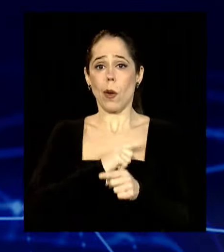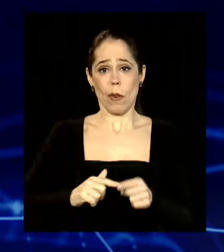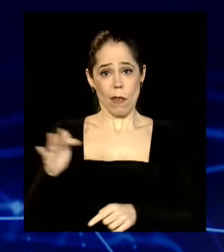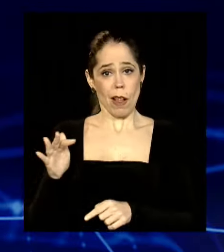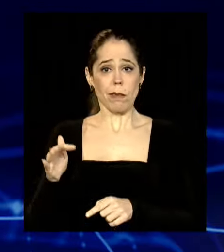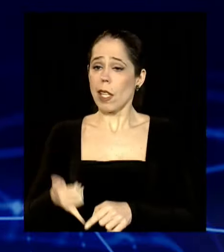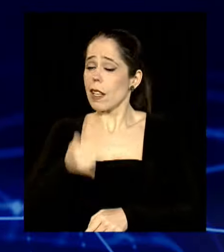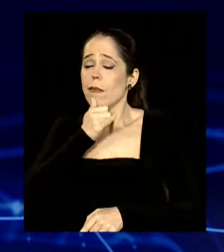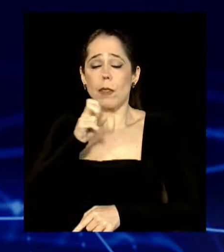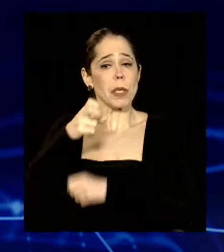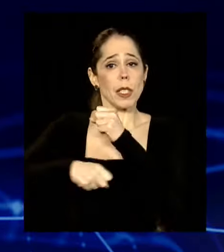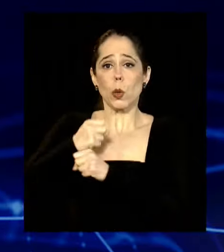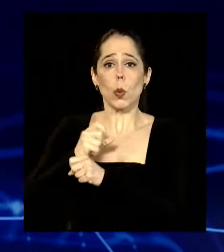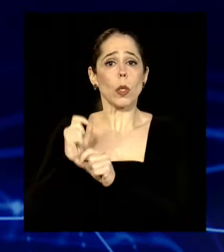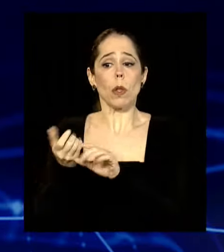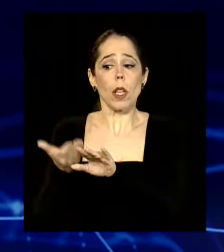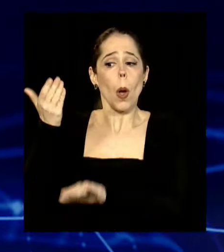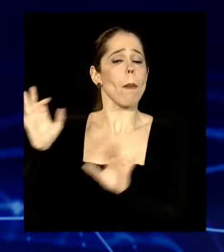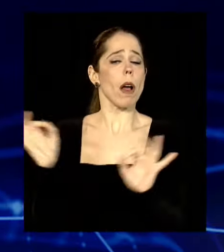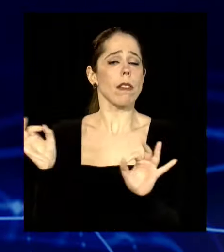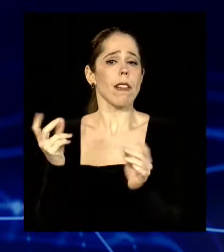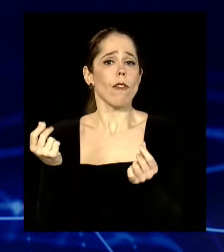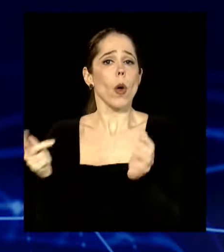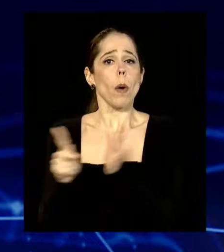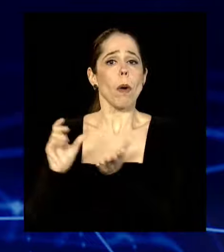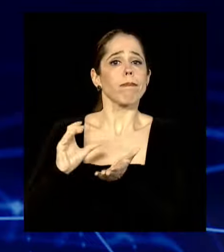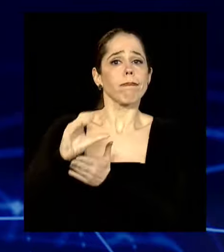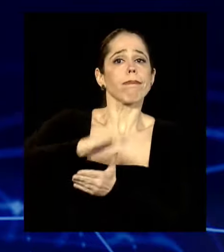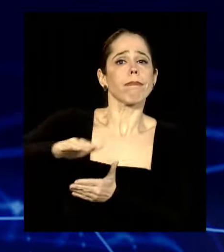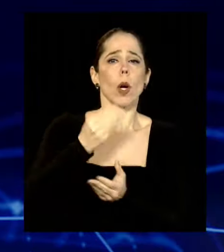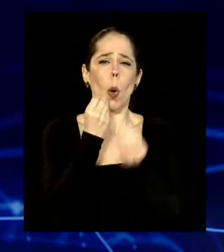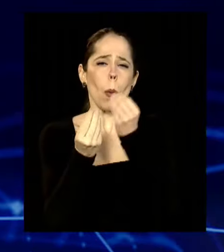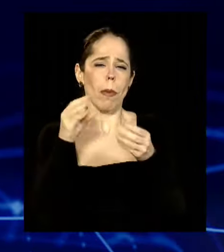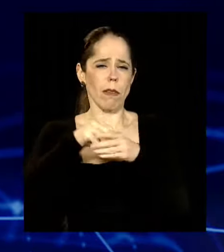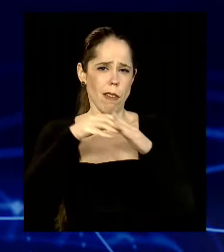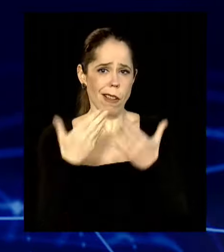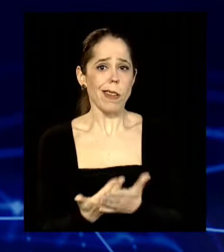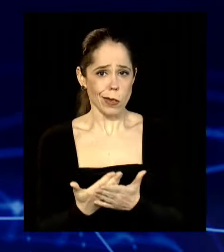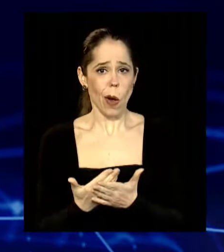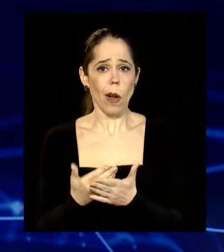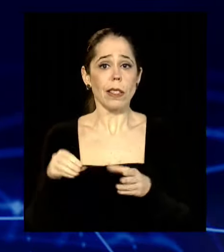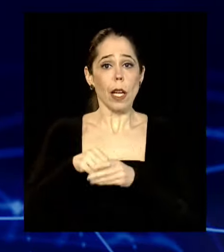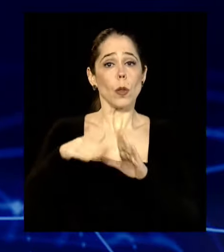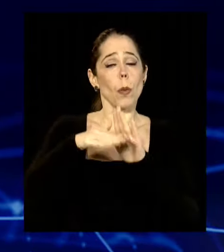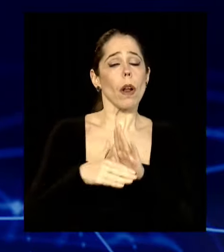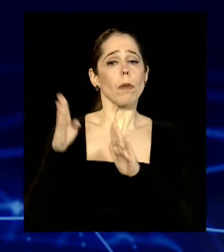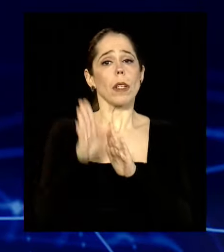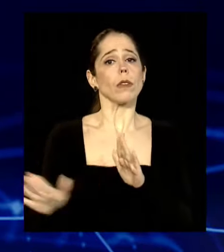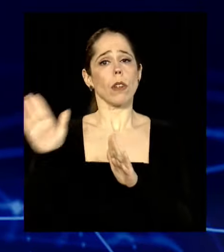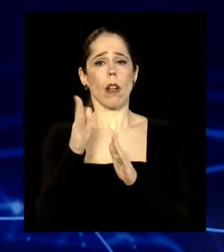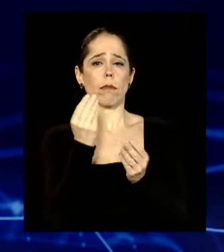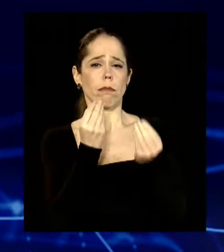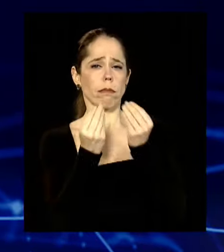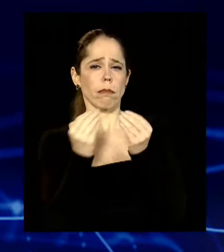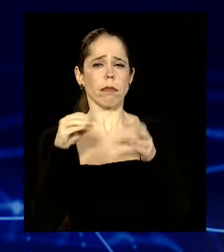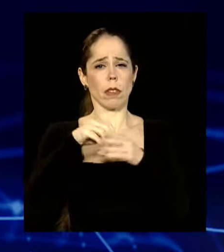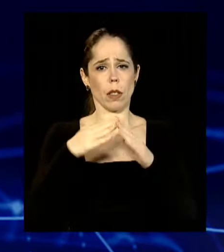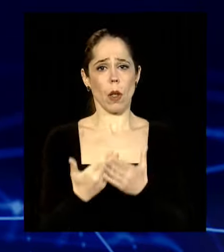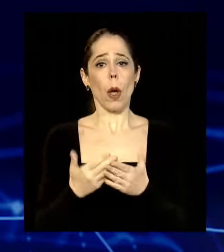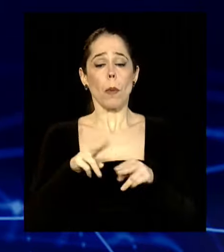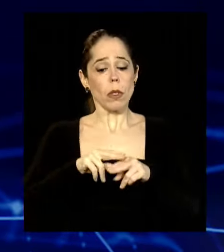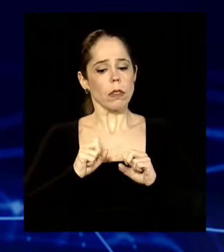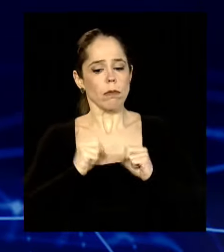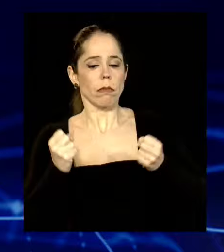reajusta o valor da merenda escolar dentro do Programa Nacional da Alimentação Escolar. Então o estado está fazendo um esforço maior para poder garantir merenda,